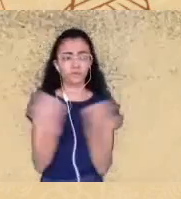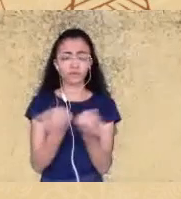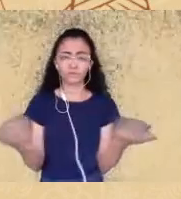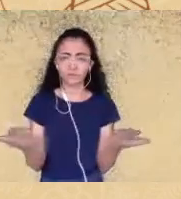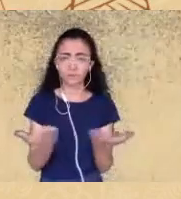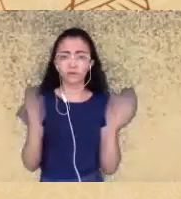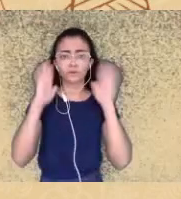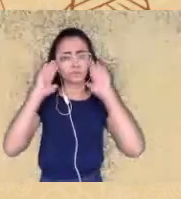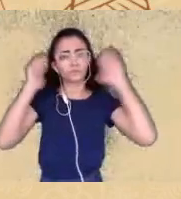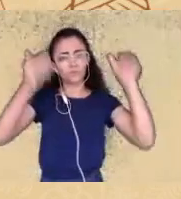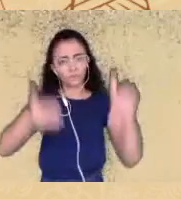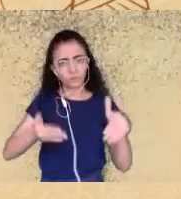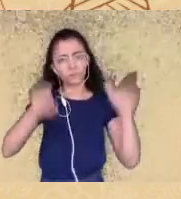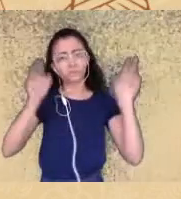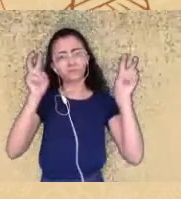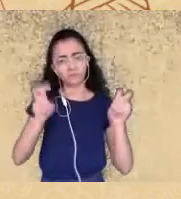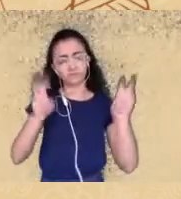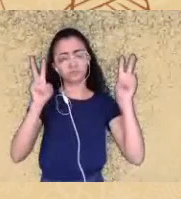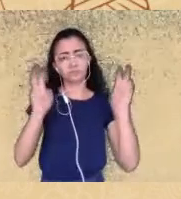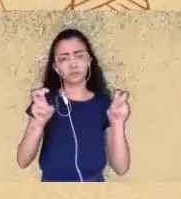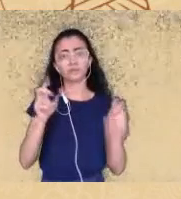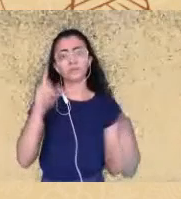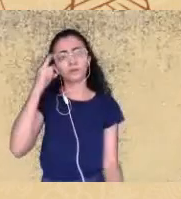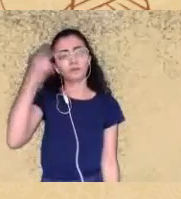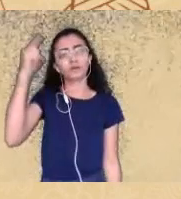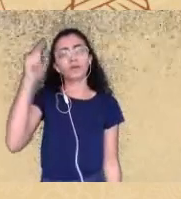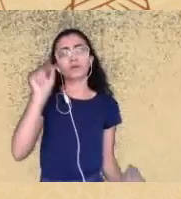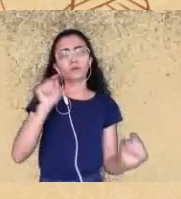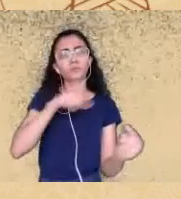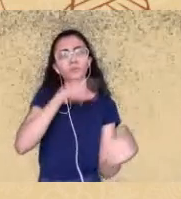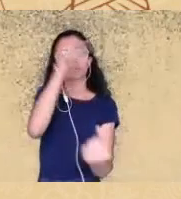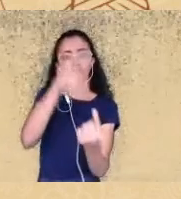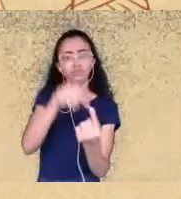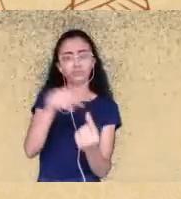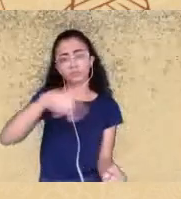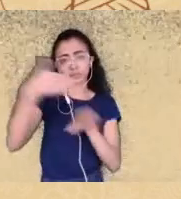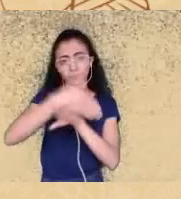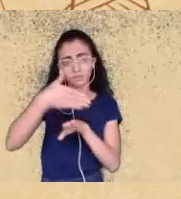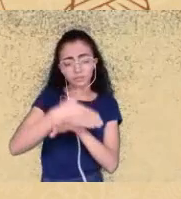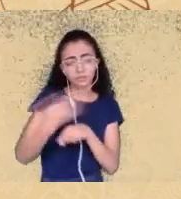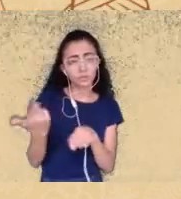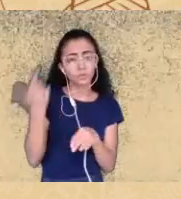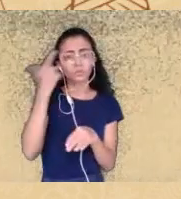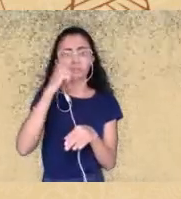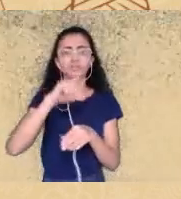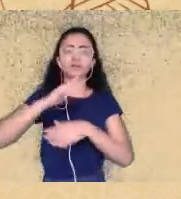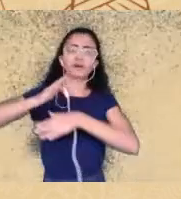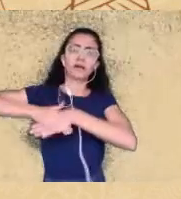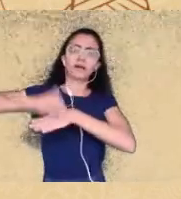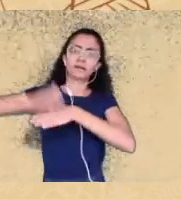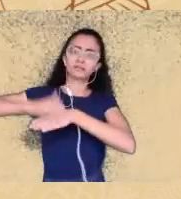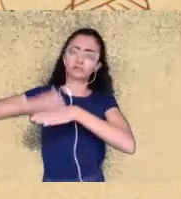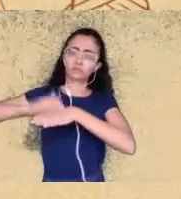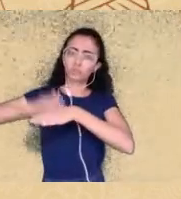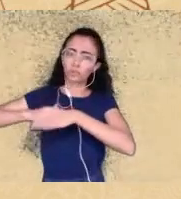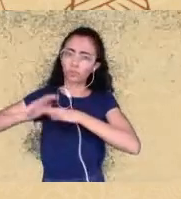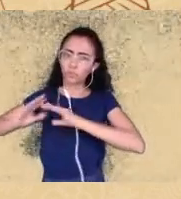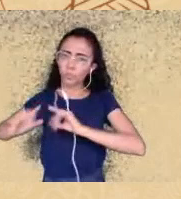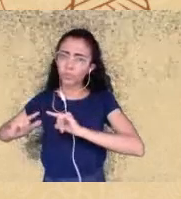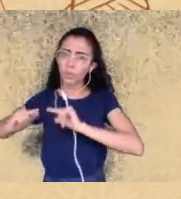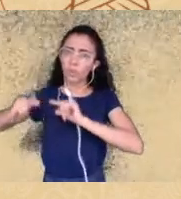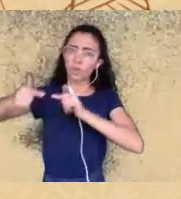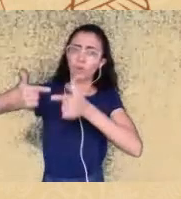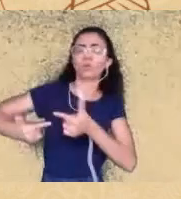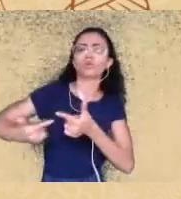que vocês a partir dessa participação potencialize as ações os discursos de vocês sobre o